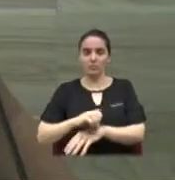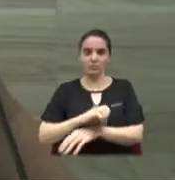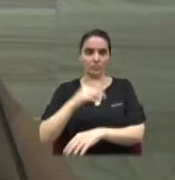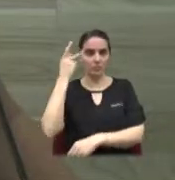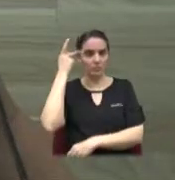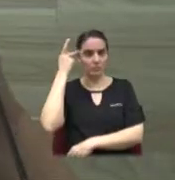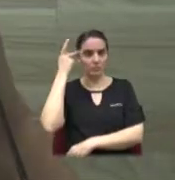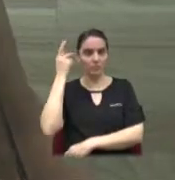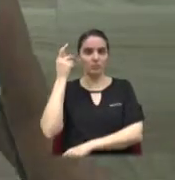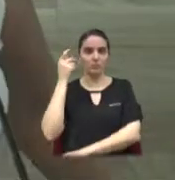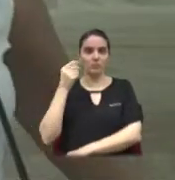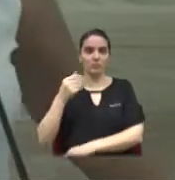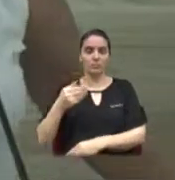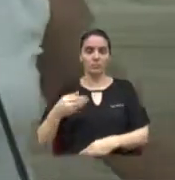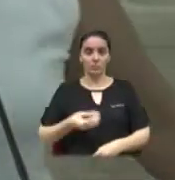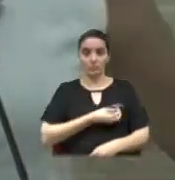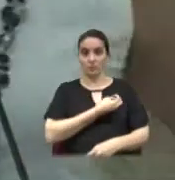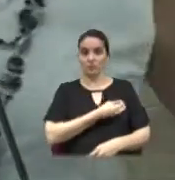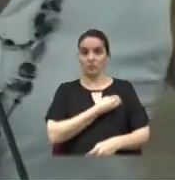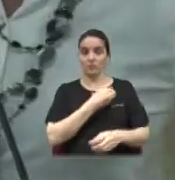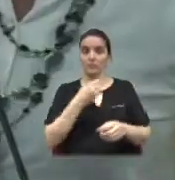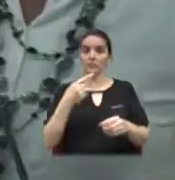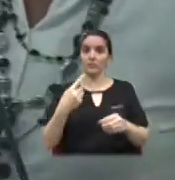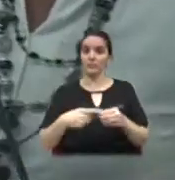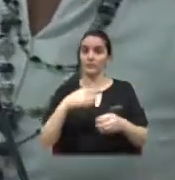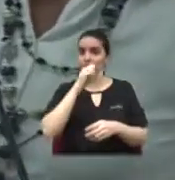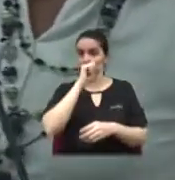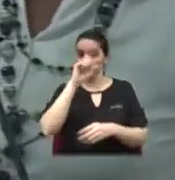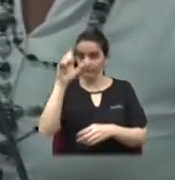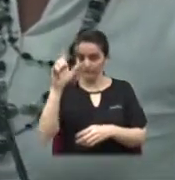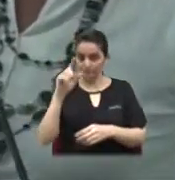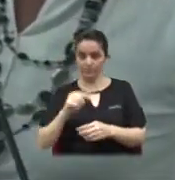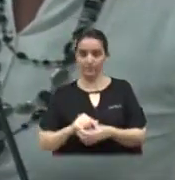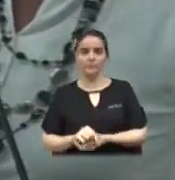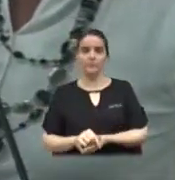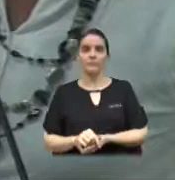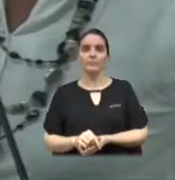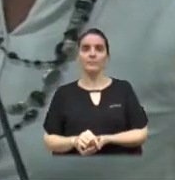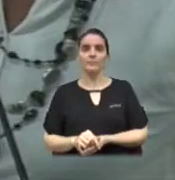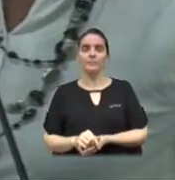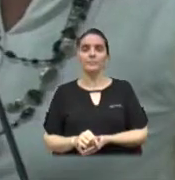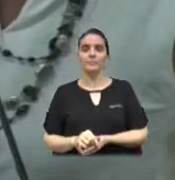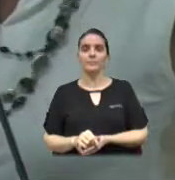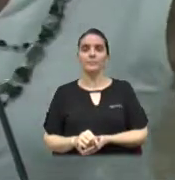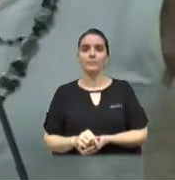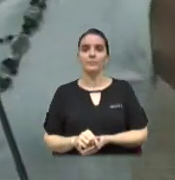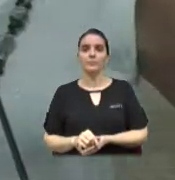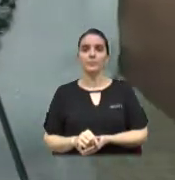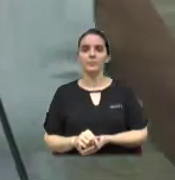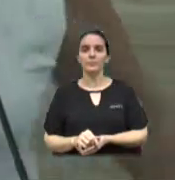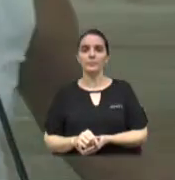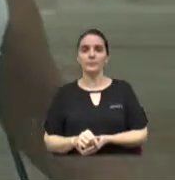cidade de Limeira. Motivo que falo para que possamos entregar